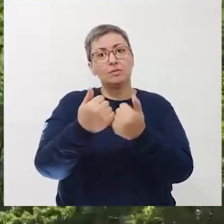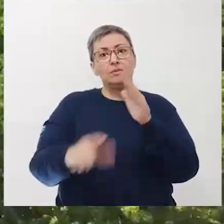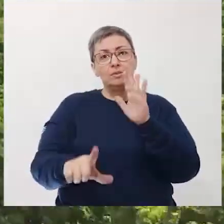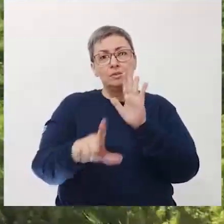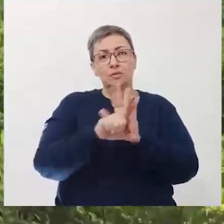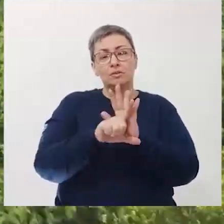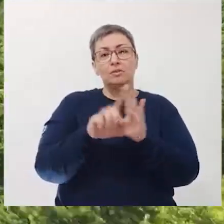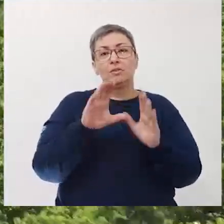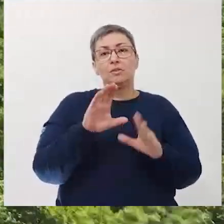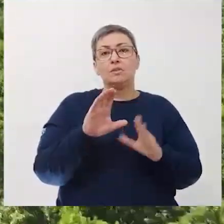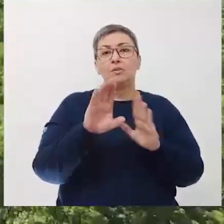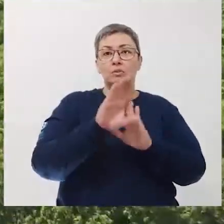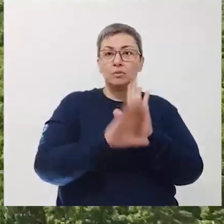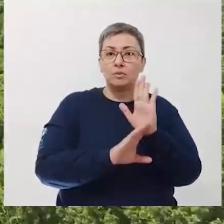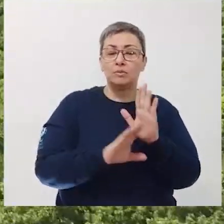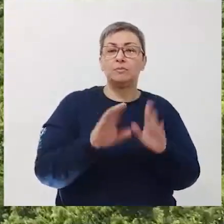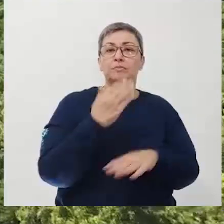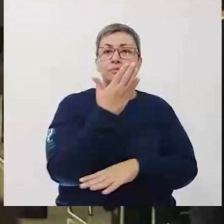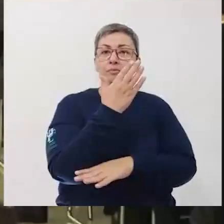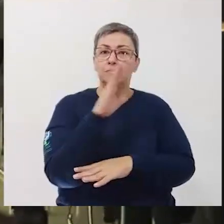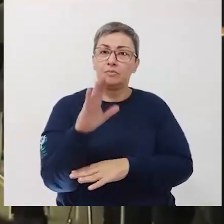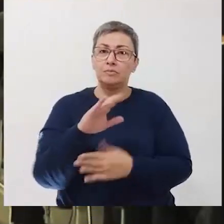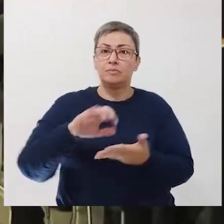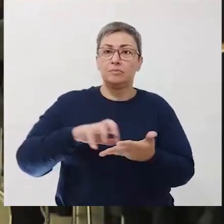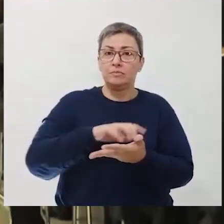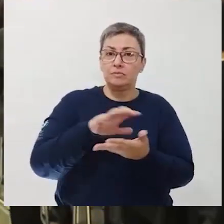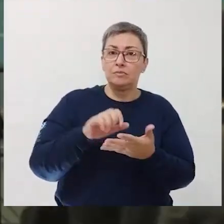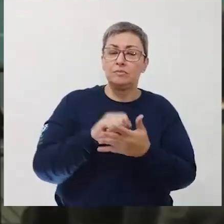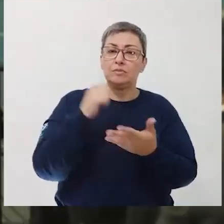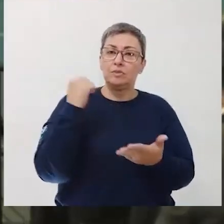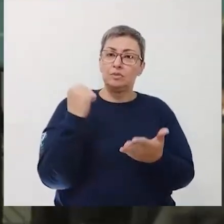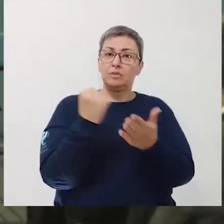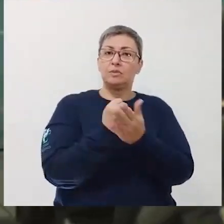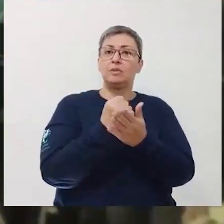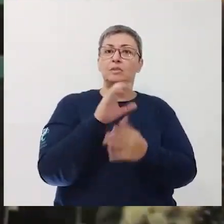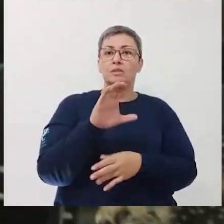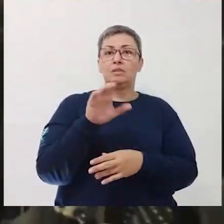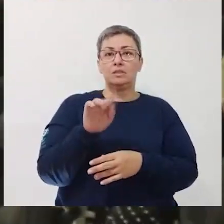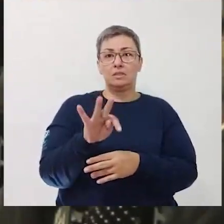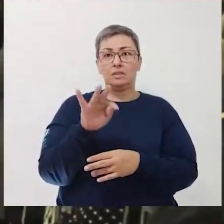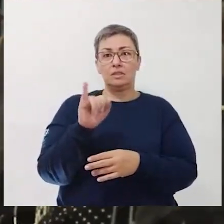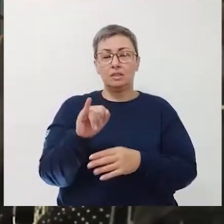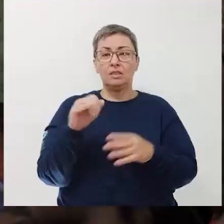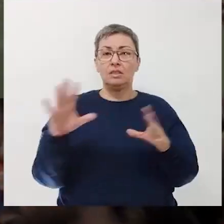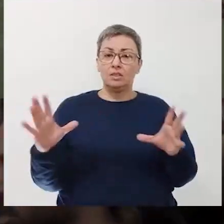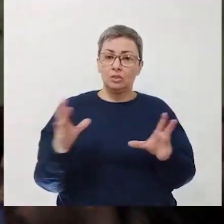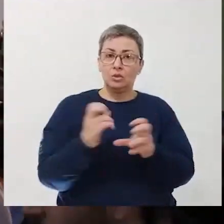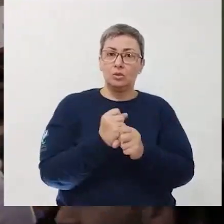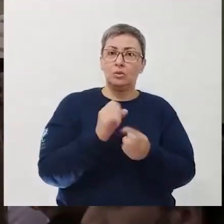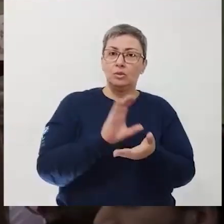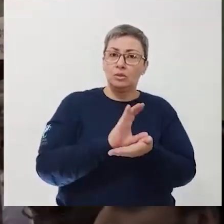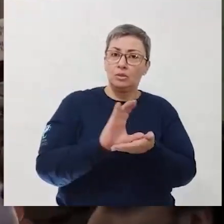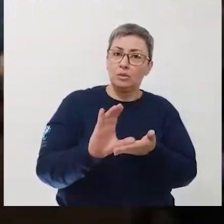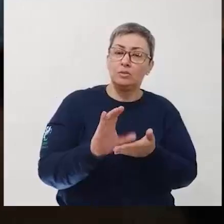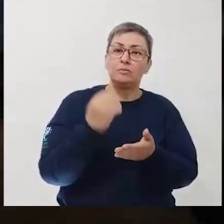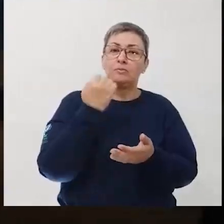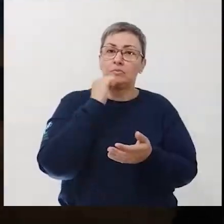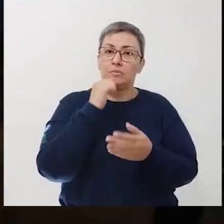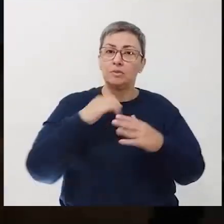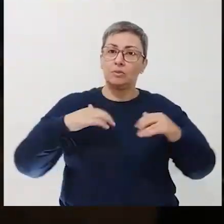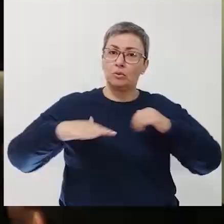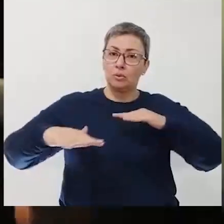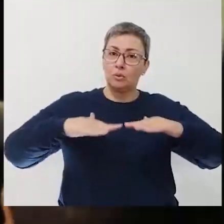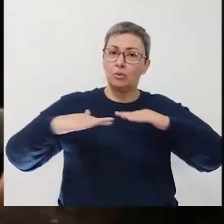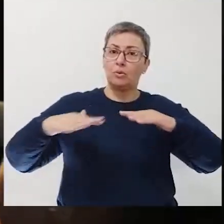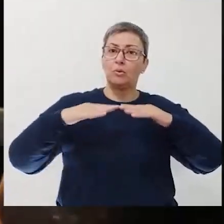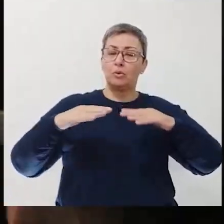leis como o Código Florestal, a Lei da Biodiversidade e o Marco Legal da CTI, angariando recursos para ciências com